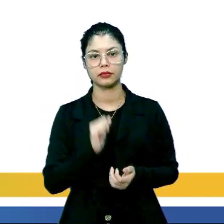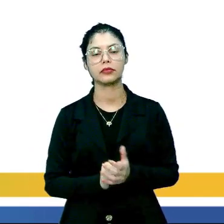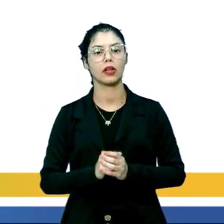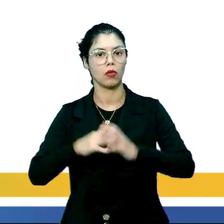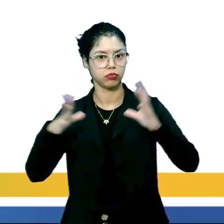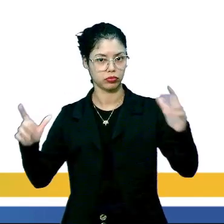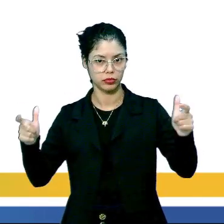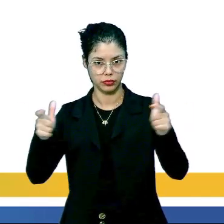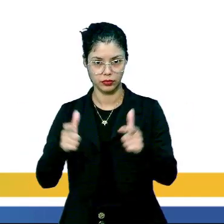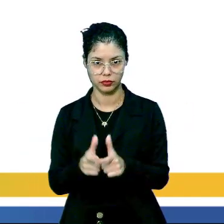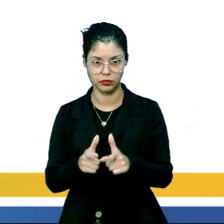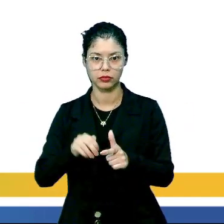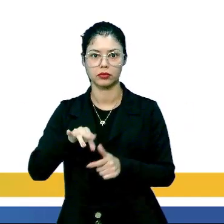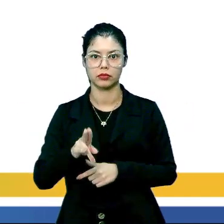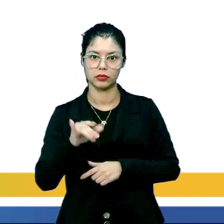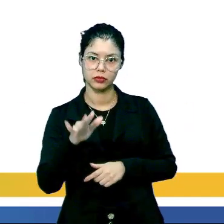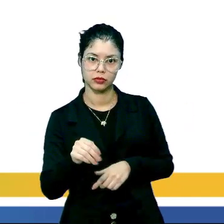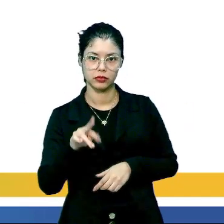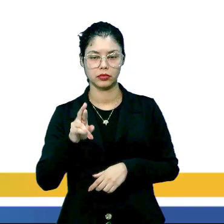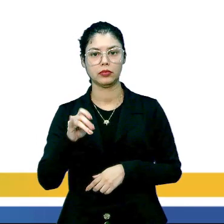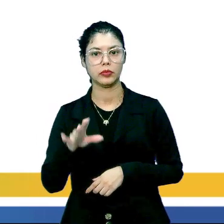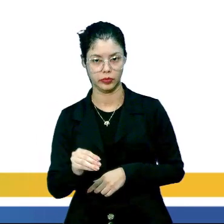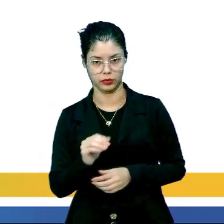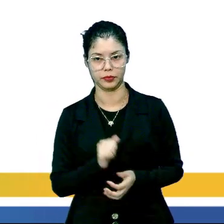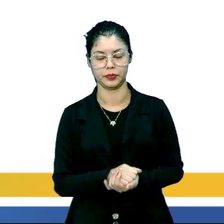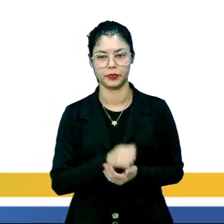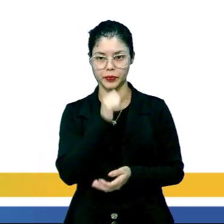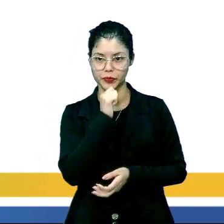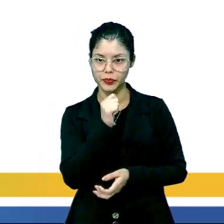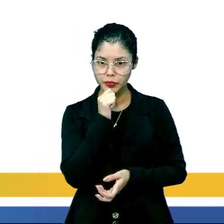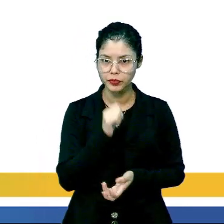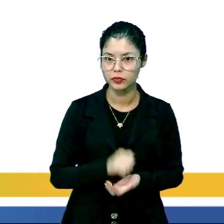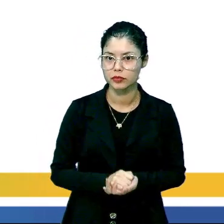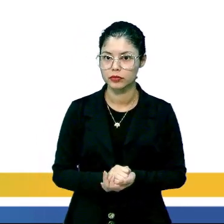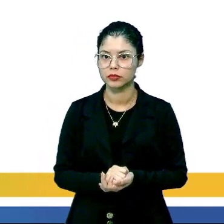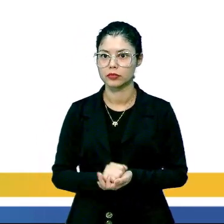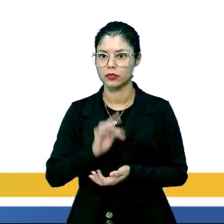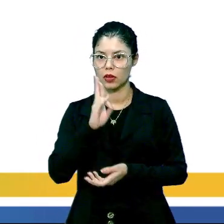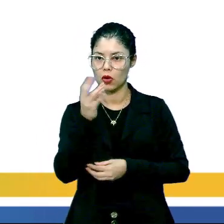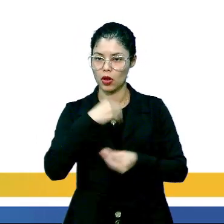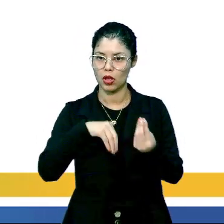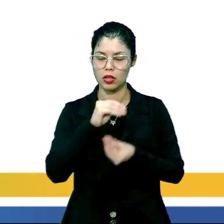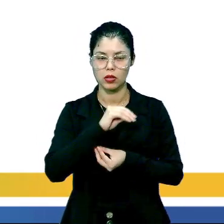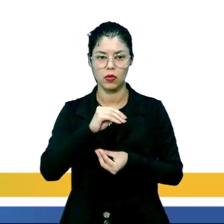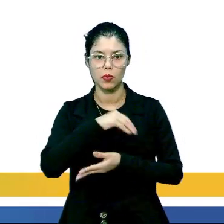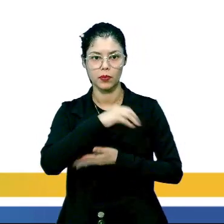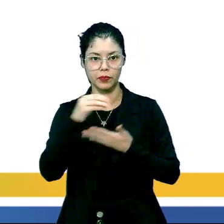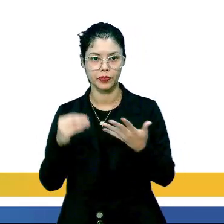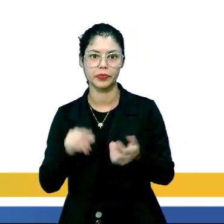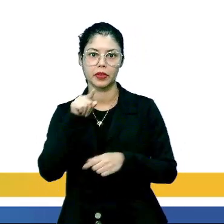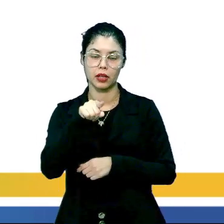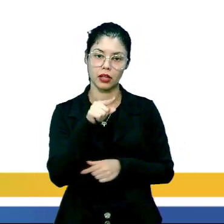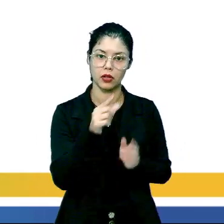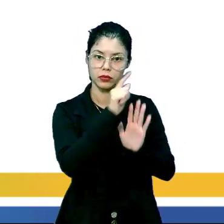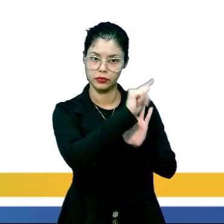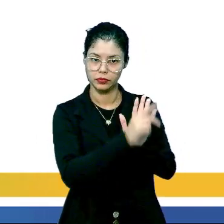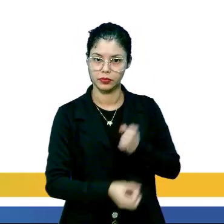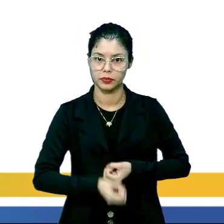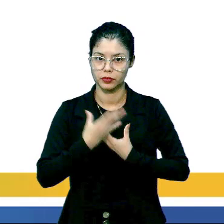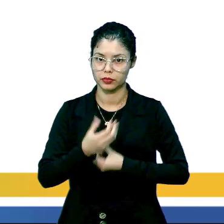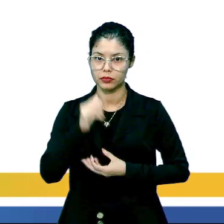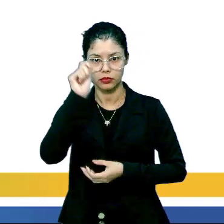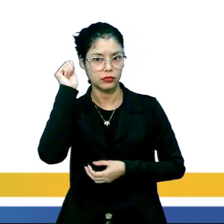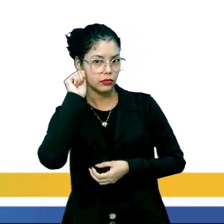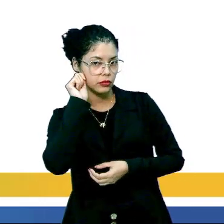seguinte, ó. A bomba reduz nêutrons e neutrinos e abana-se com um leque de reação em cadeia. Nesse fragmento de